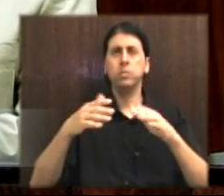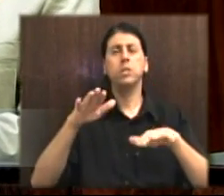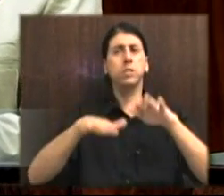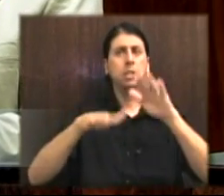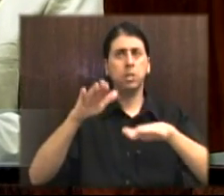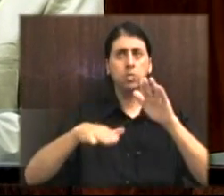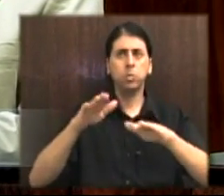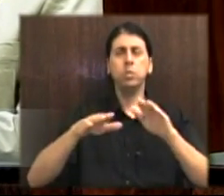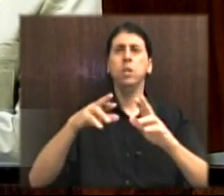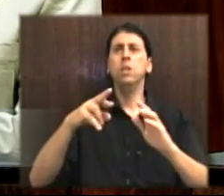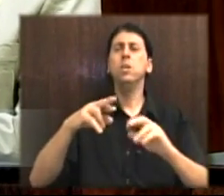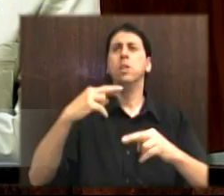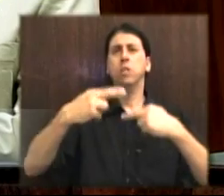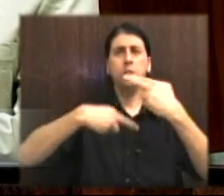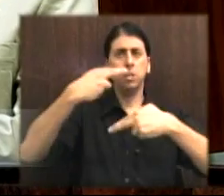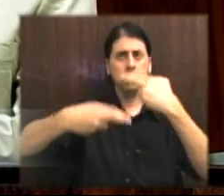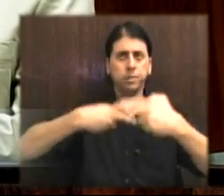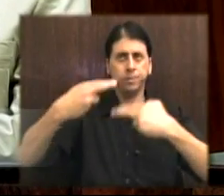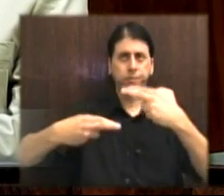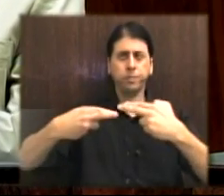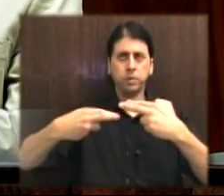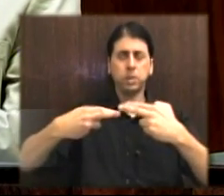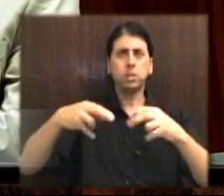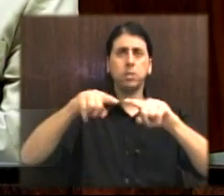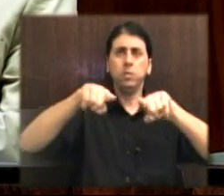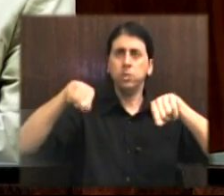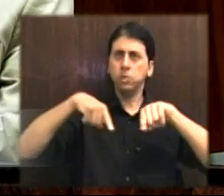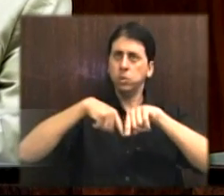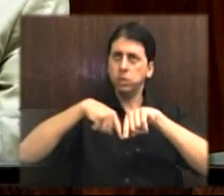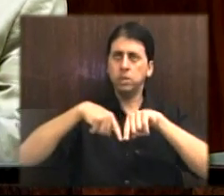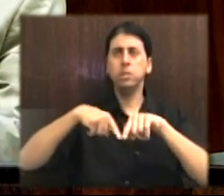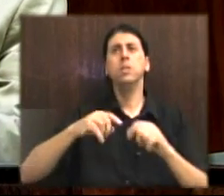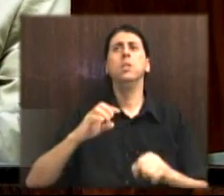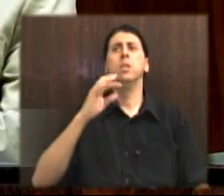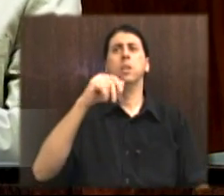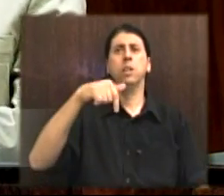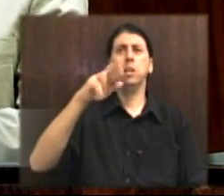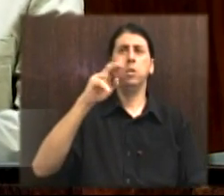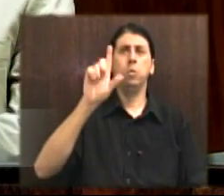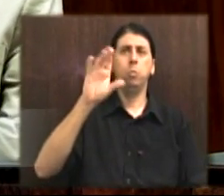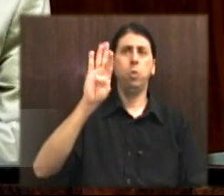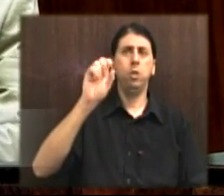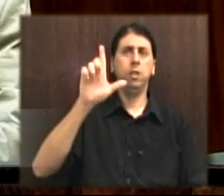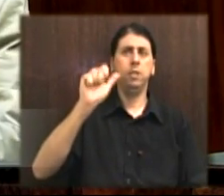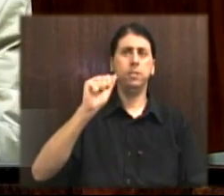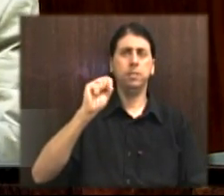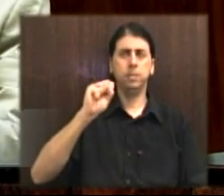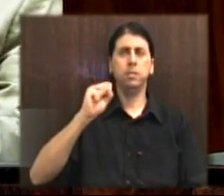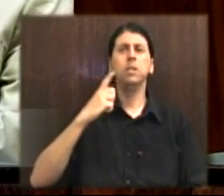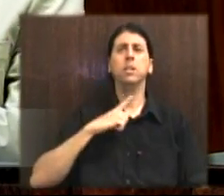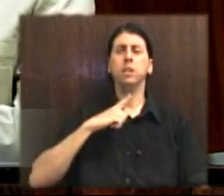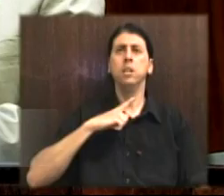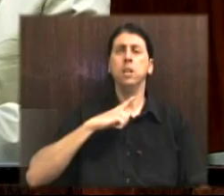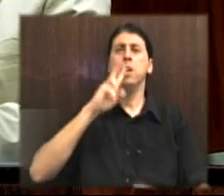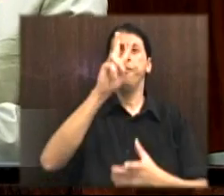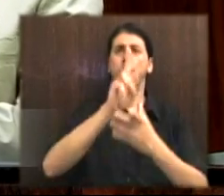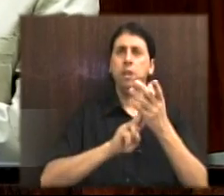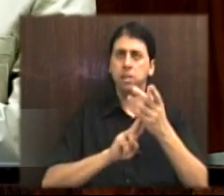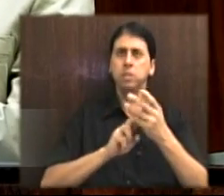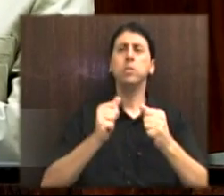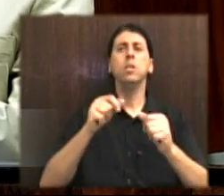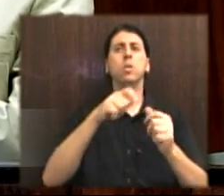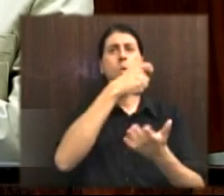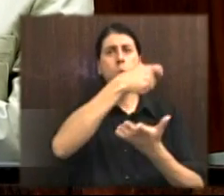dos territórios quilombolas na política de cotas raciais para as universidades e concursos públicos